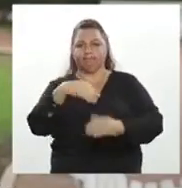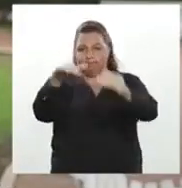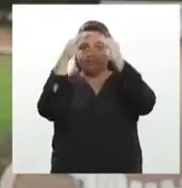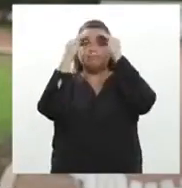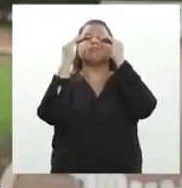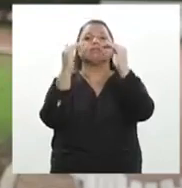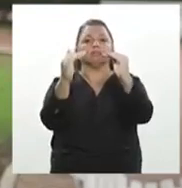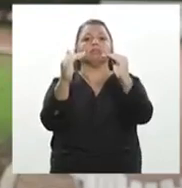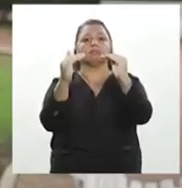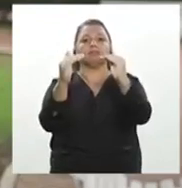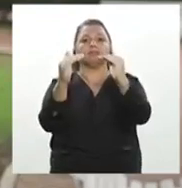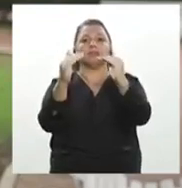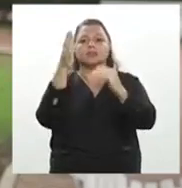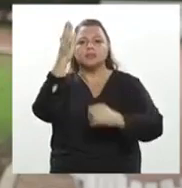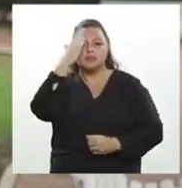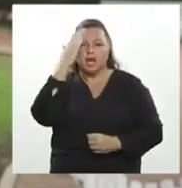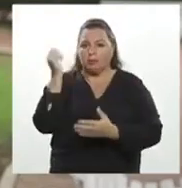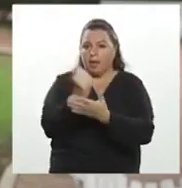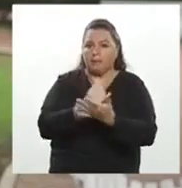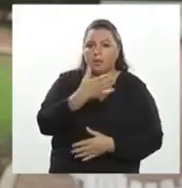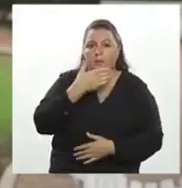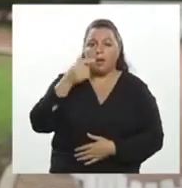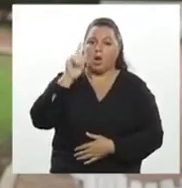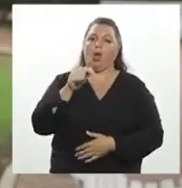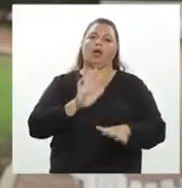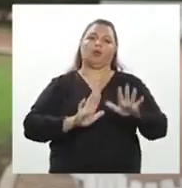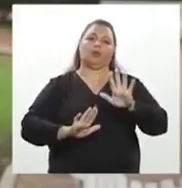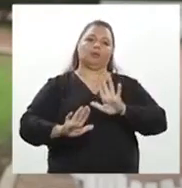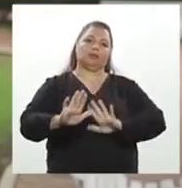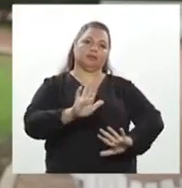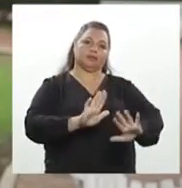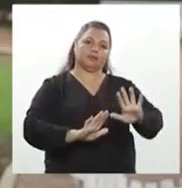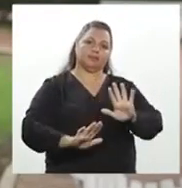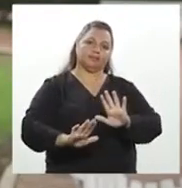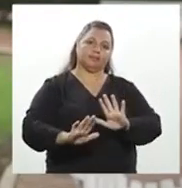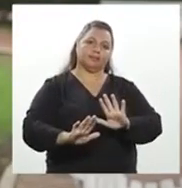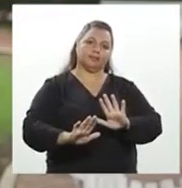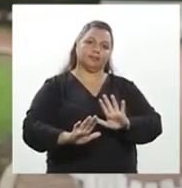inteiramente à disposição. Prevenir é o melhor remédio.